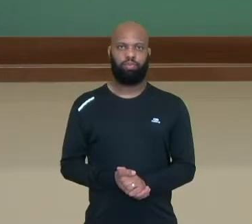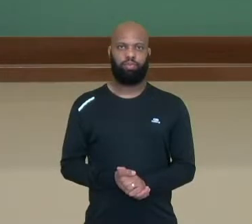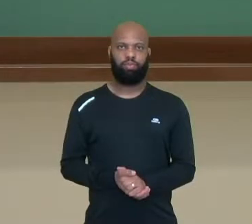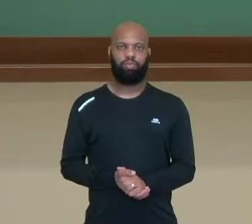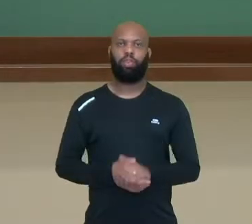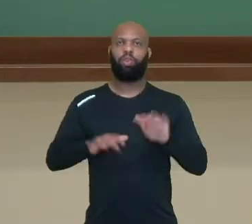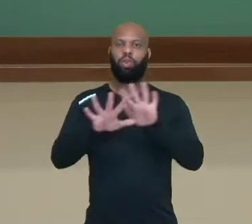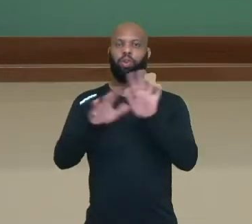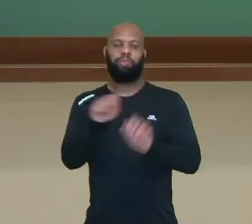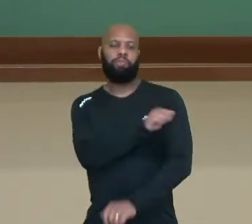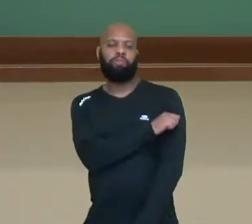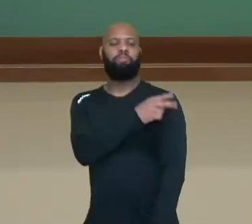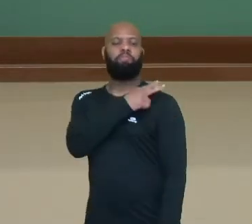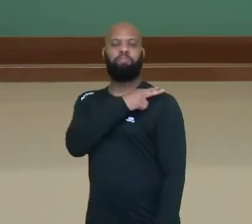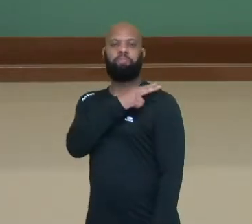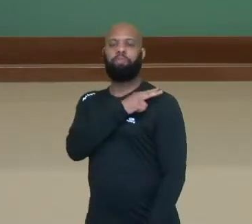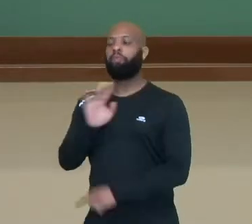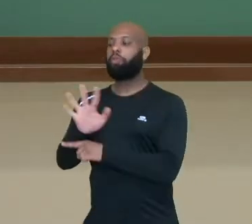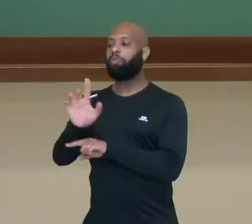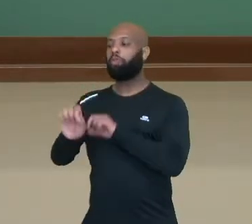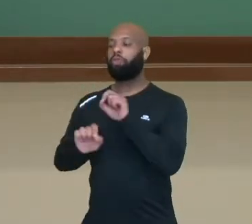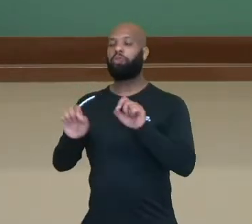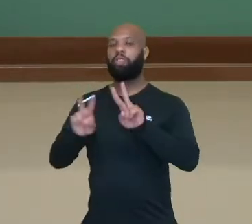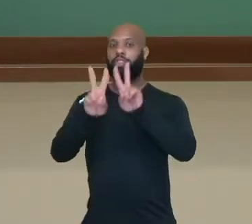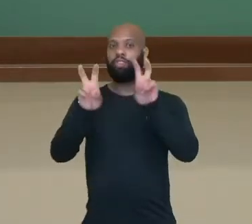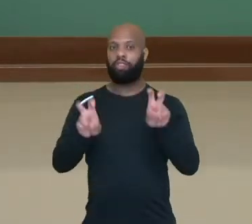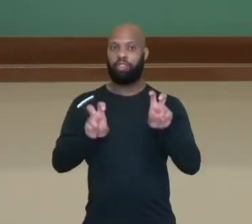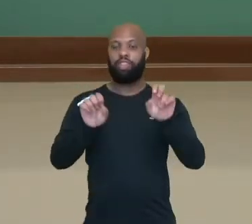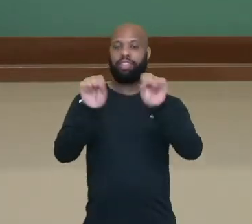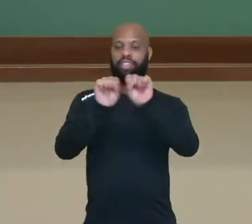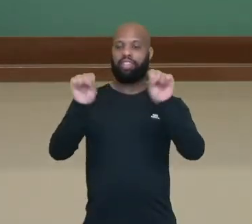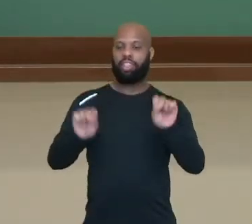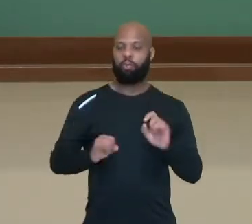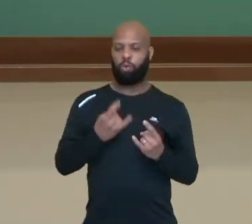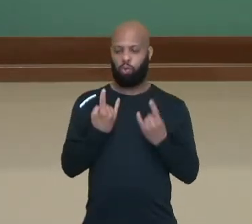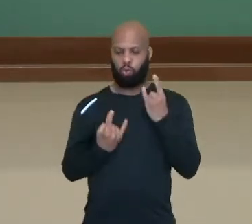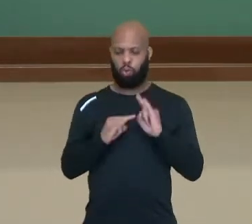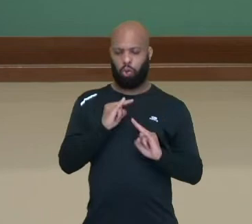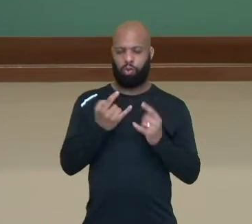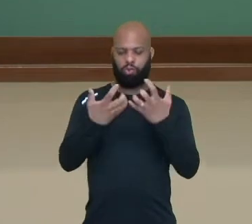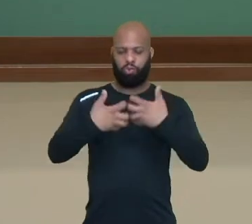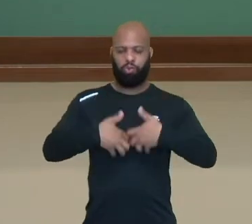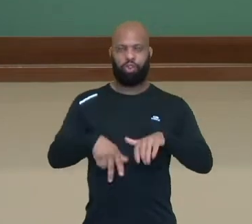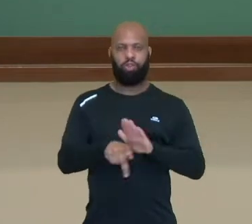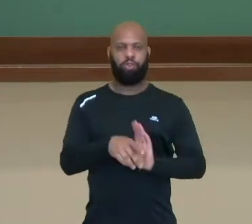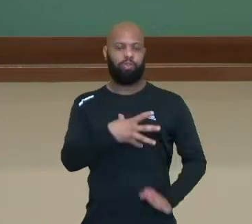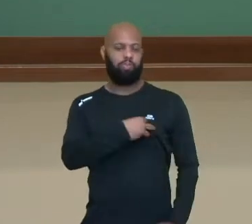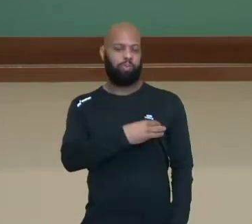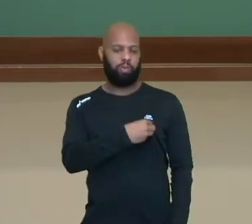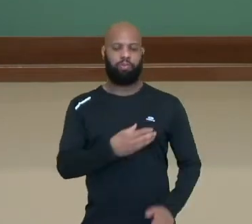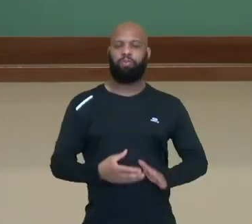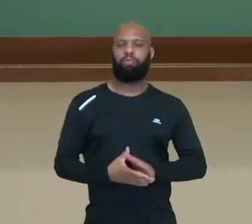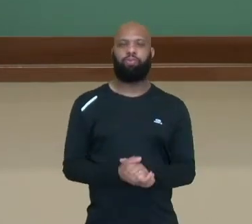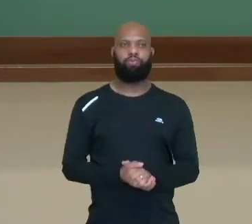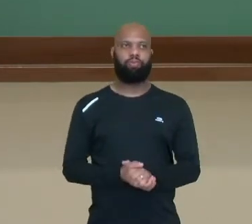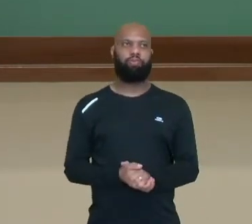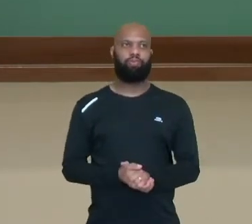Olá estudantes da segunda série, nesse vídeo vamos falar sobre o sistema endócrino dos mamíferos. Vamos lá?